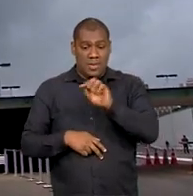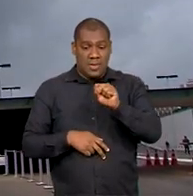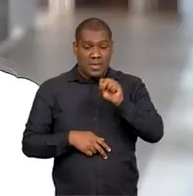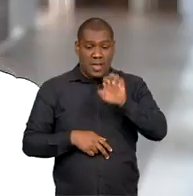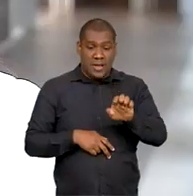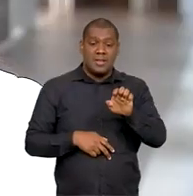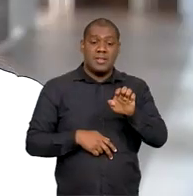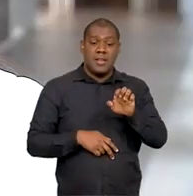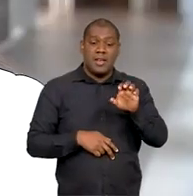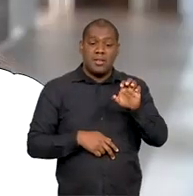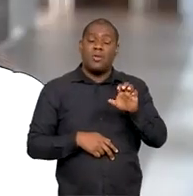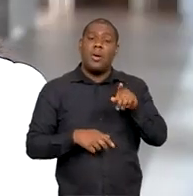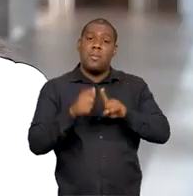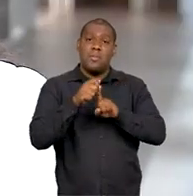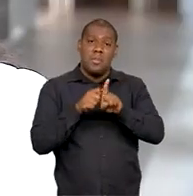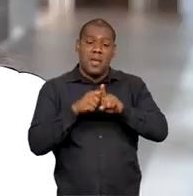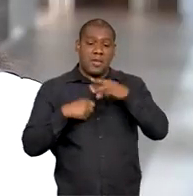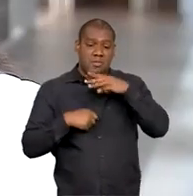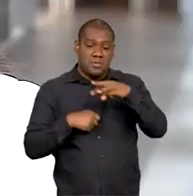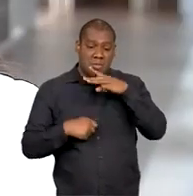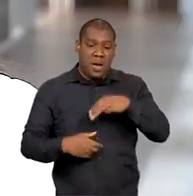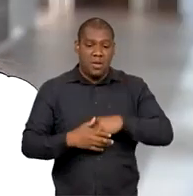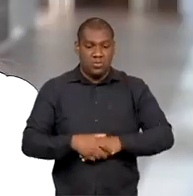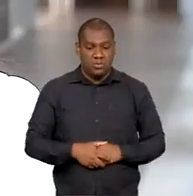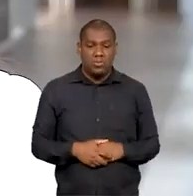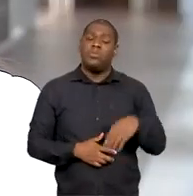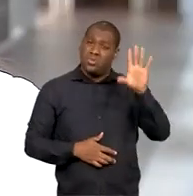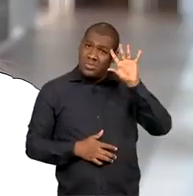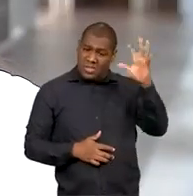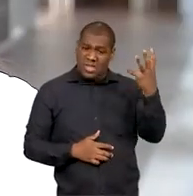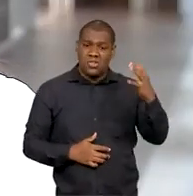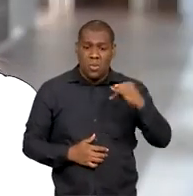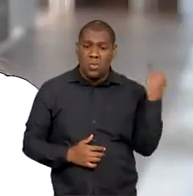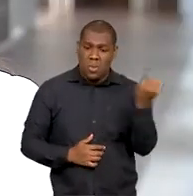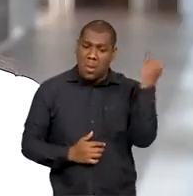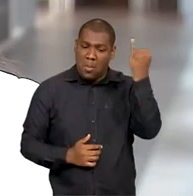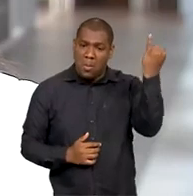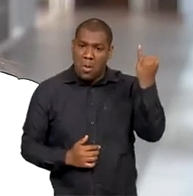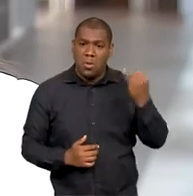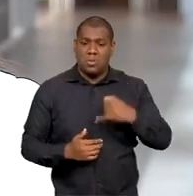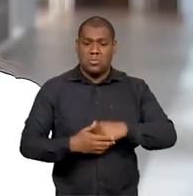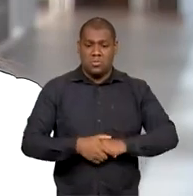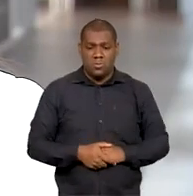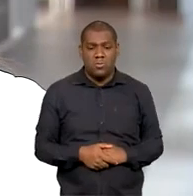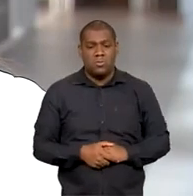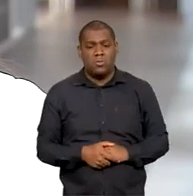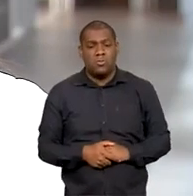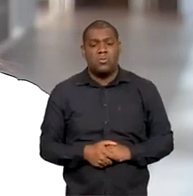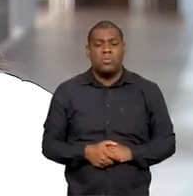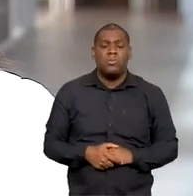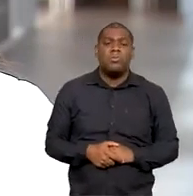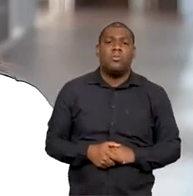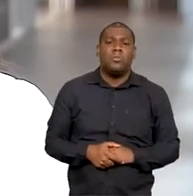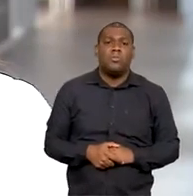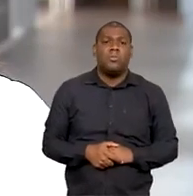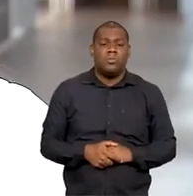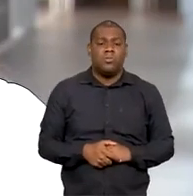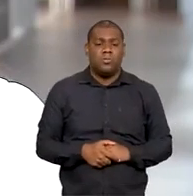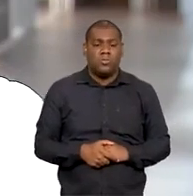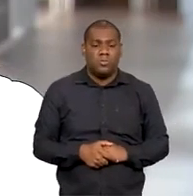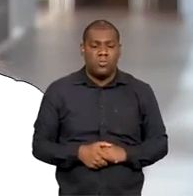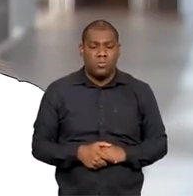deste ano. Então pegou o mercado de surpresa uma decisão como essa e com certeza o impacto vai estar em cima dos